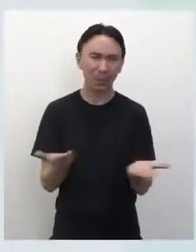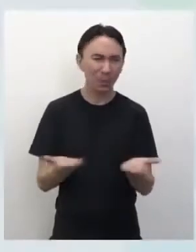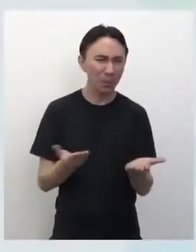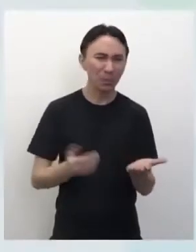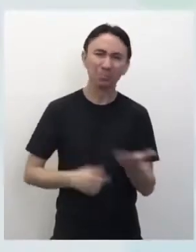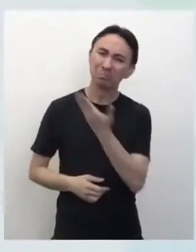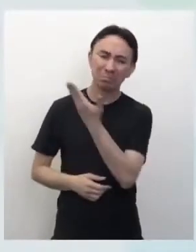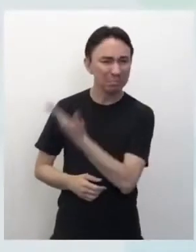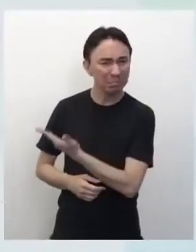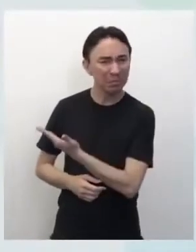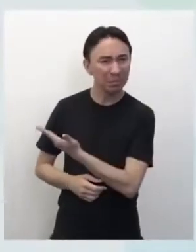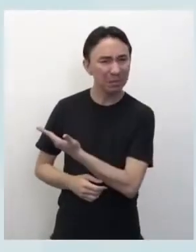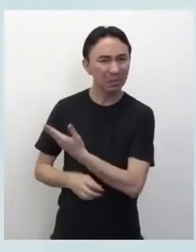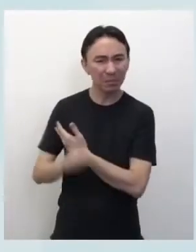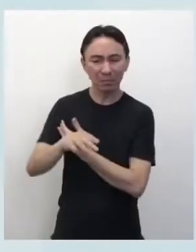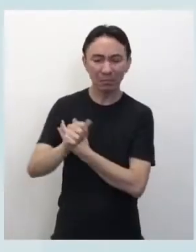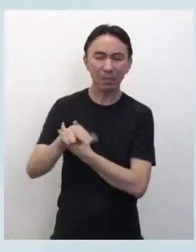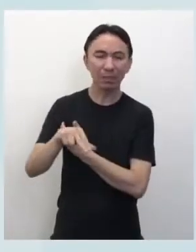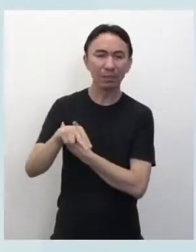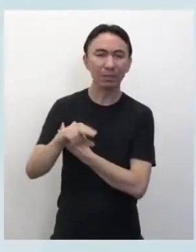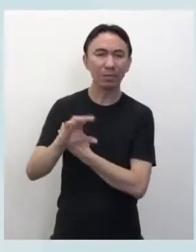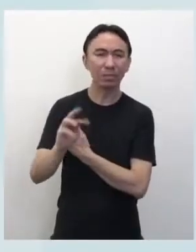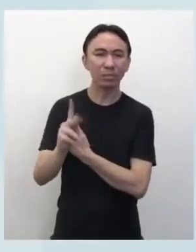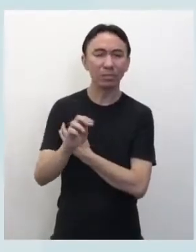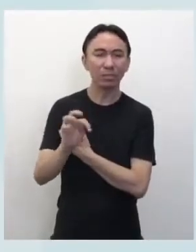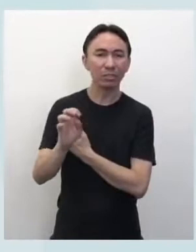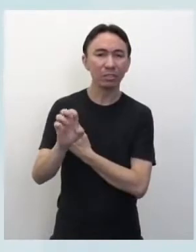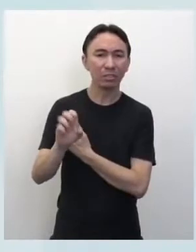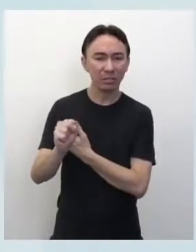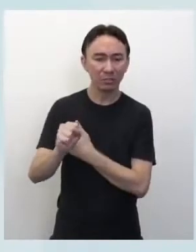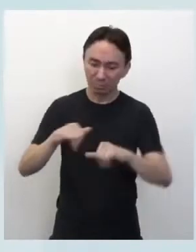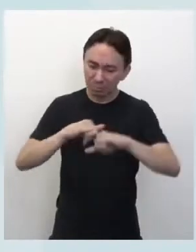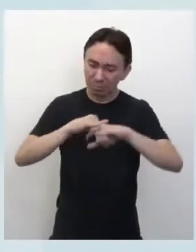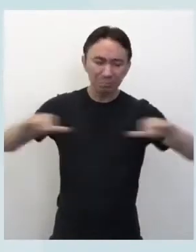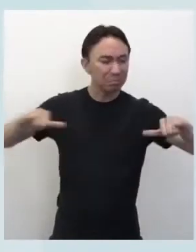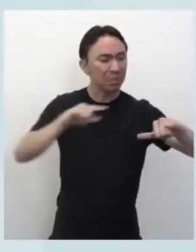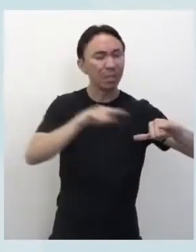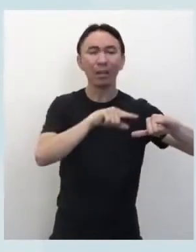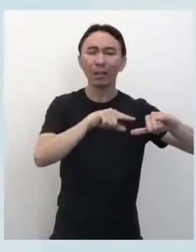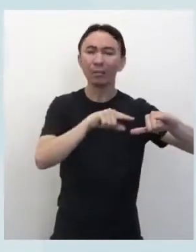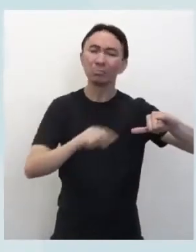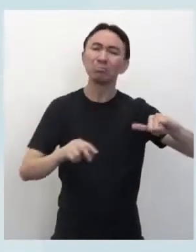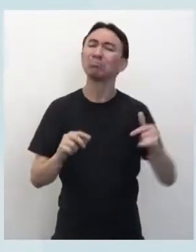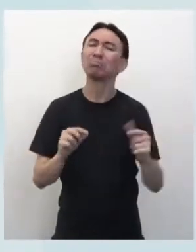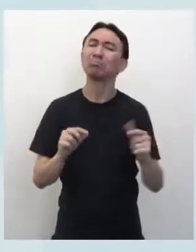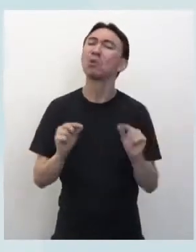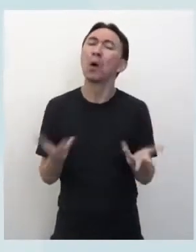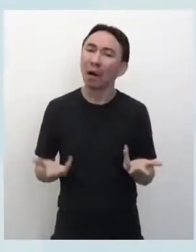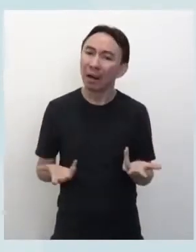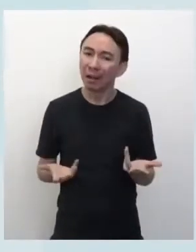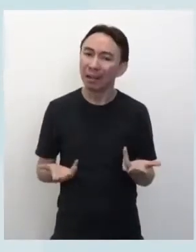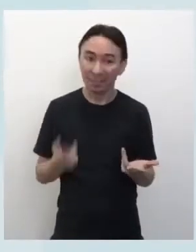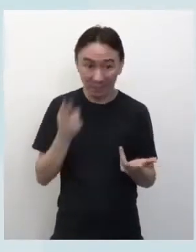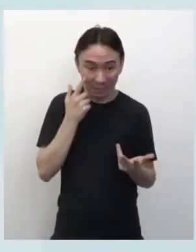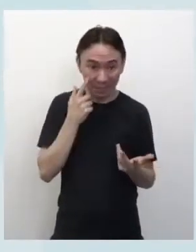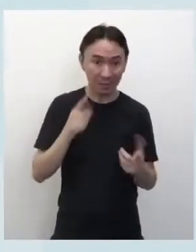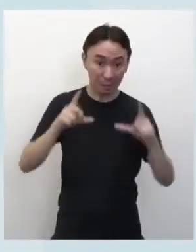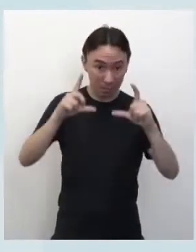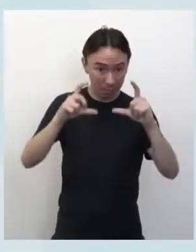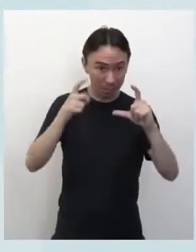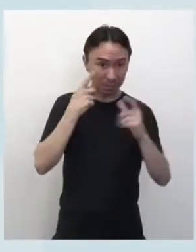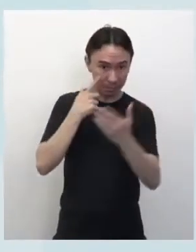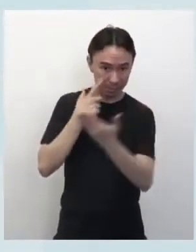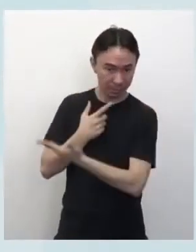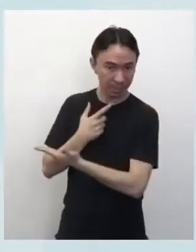elas podem nos dizer? Vamos ao tema da aula, aliás, habilidades. Deem um print, professores.